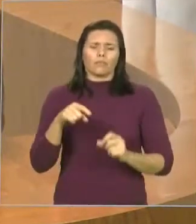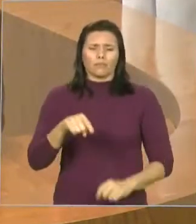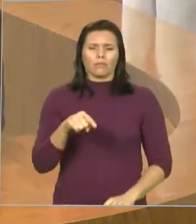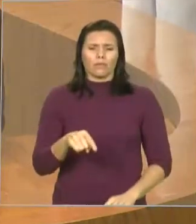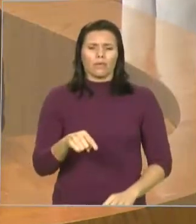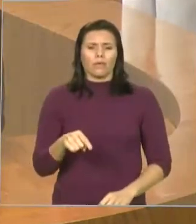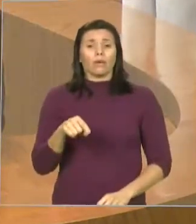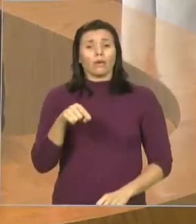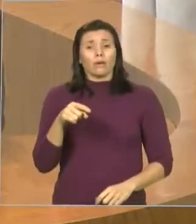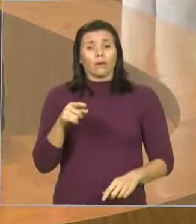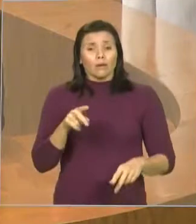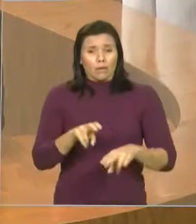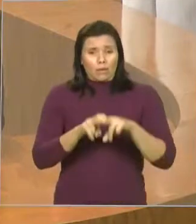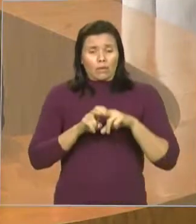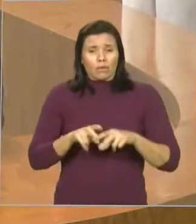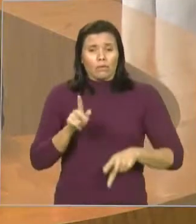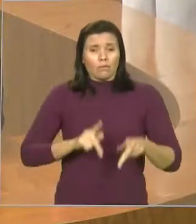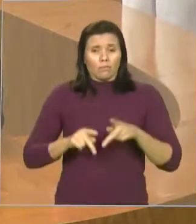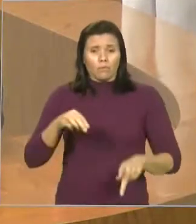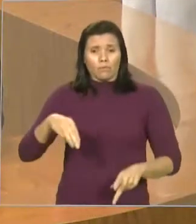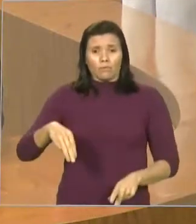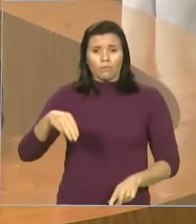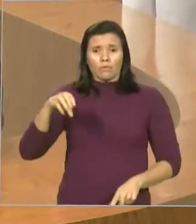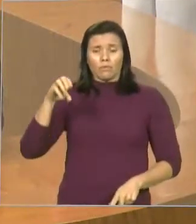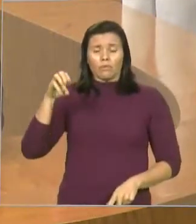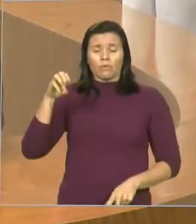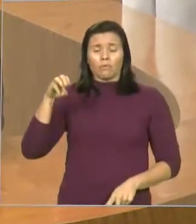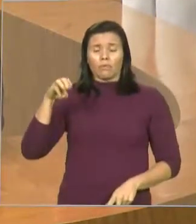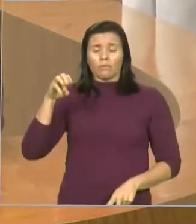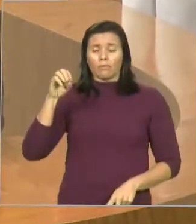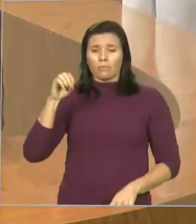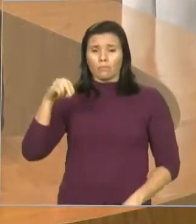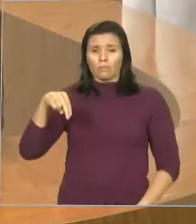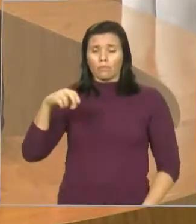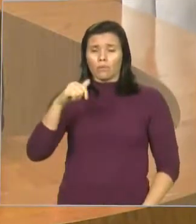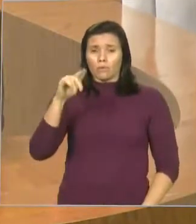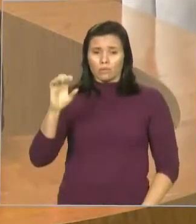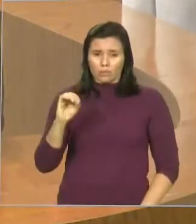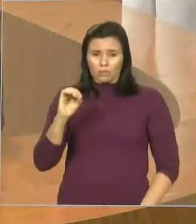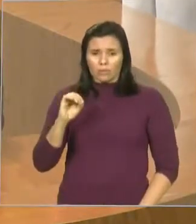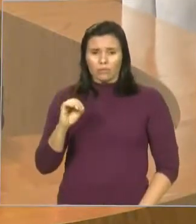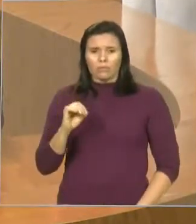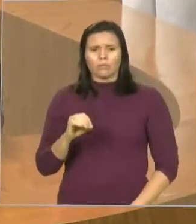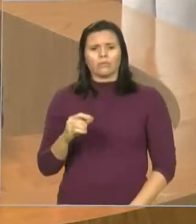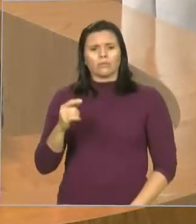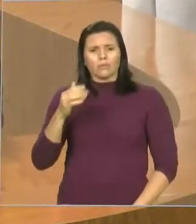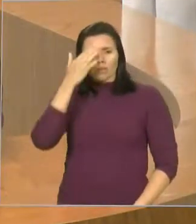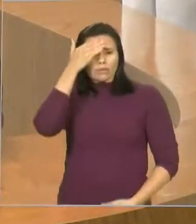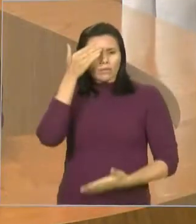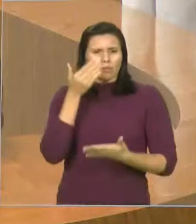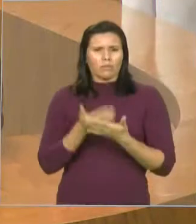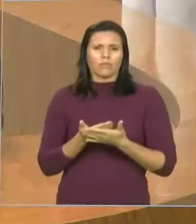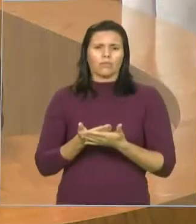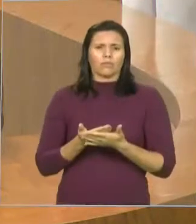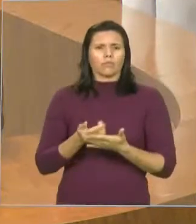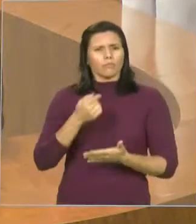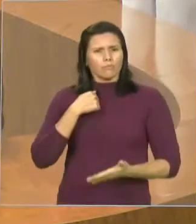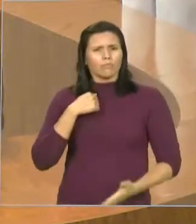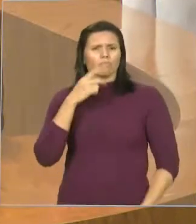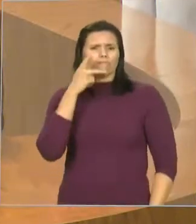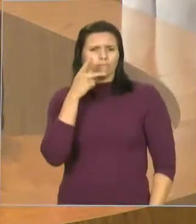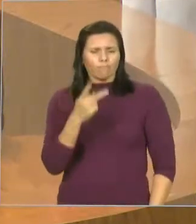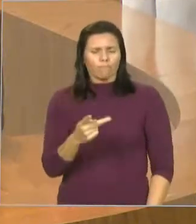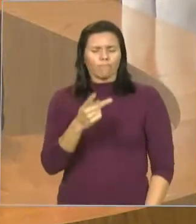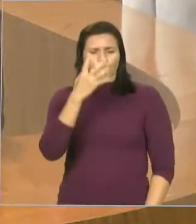parceria do deputado Josimar, também junto com a nossa presidente do PR